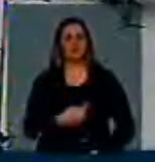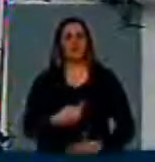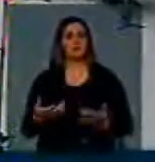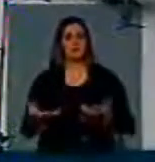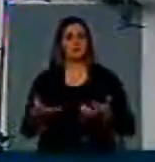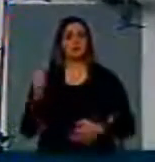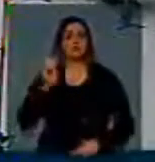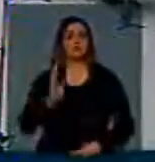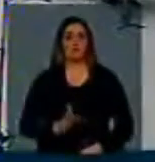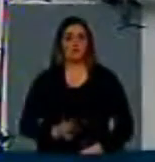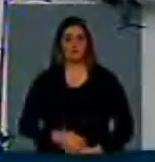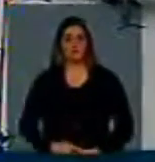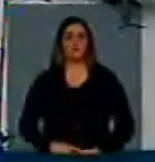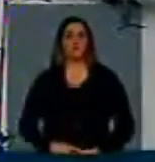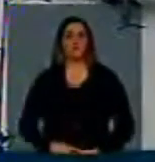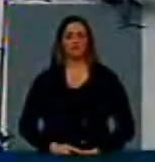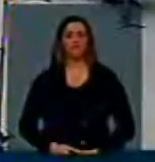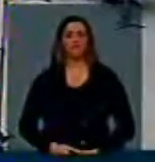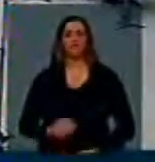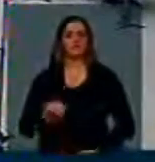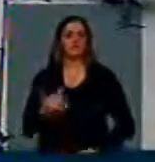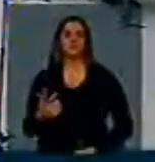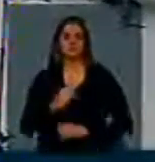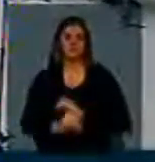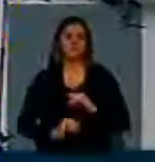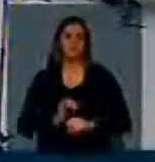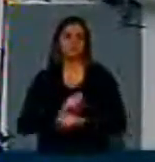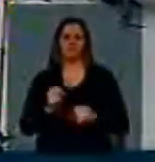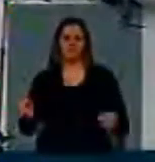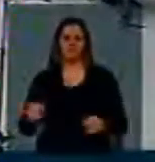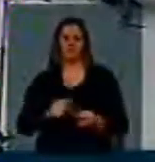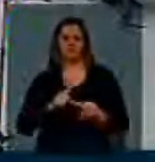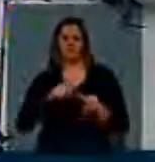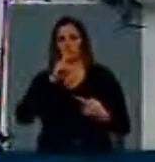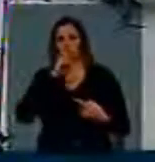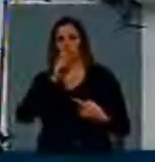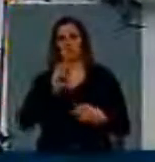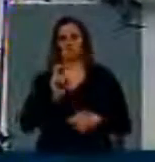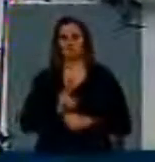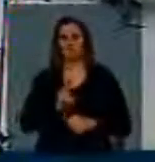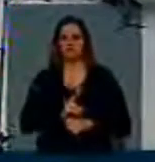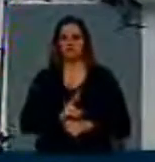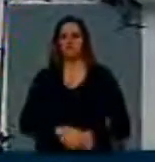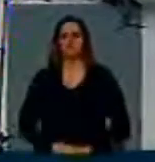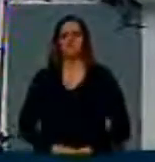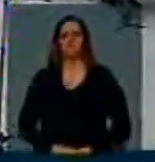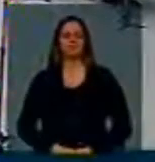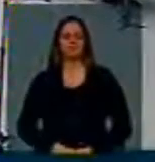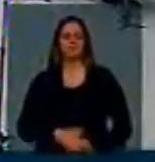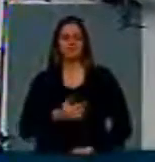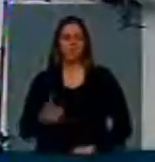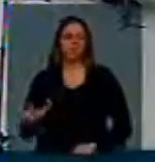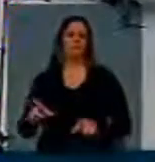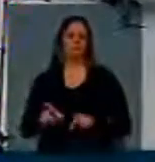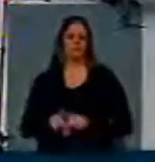Então, esse é um dos pilares, está fortemente protegido, ao lado, evidentemente, de outros direitos funcionais, como bem colocado por vossa senhoria aqui no debate,